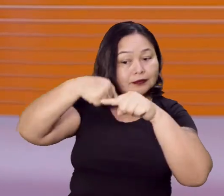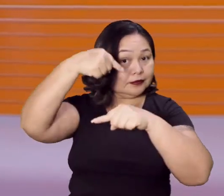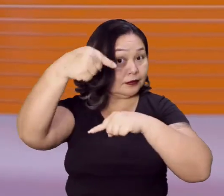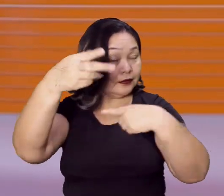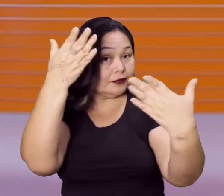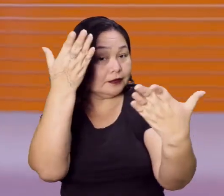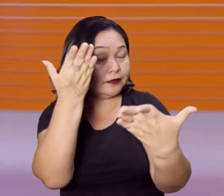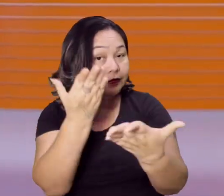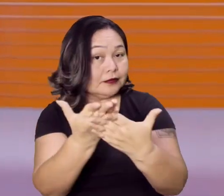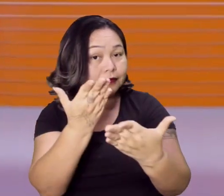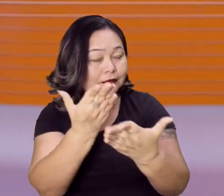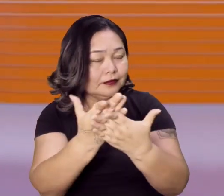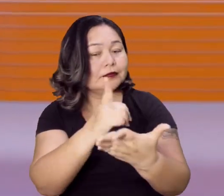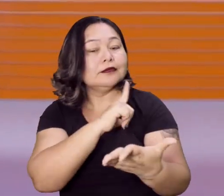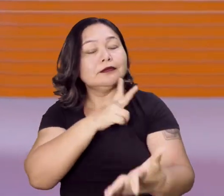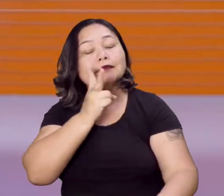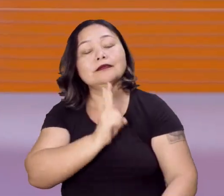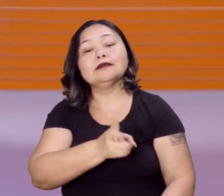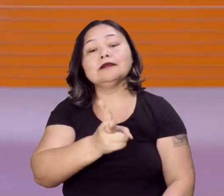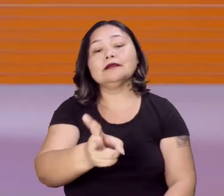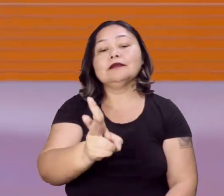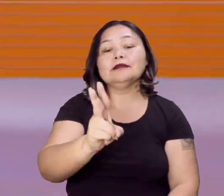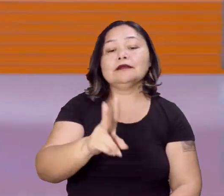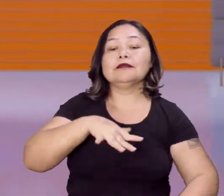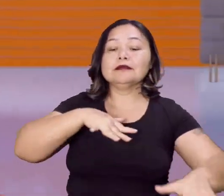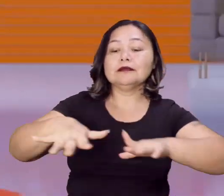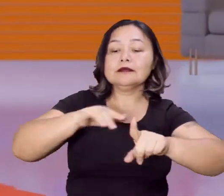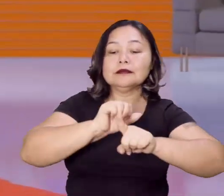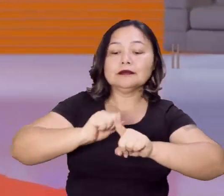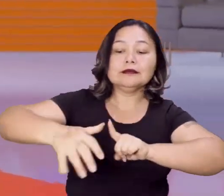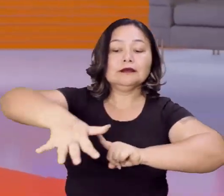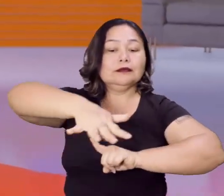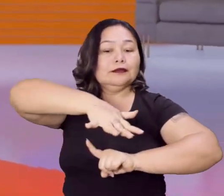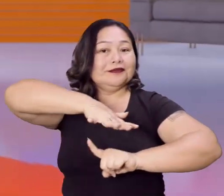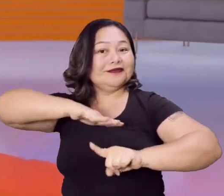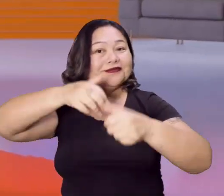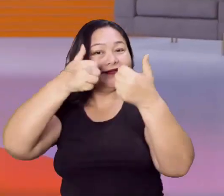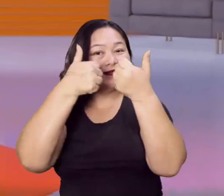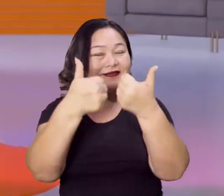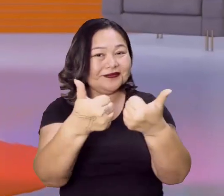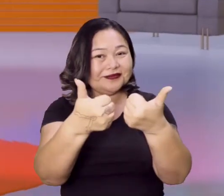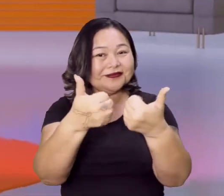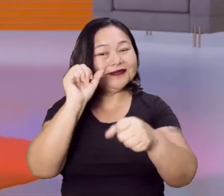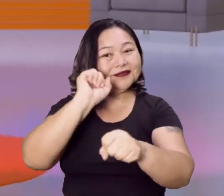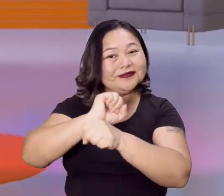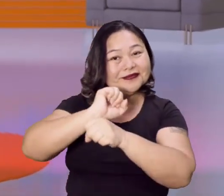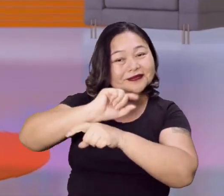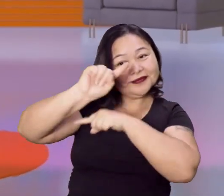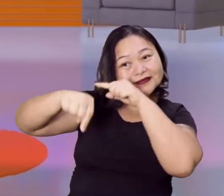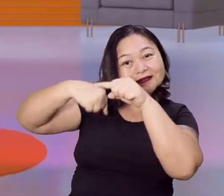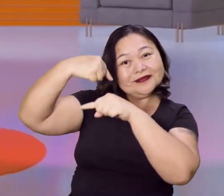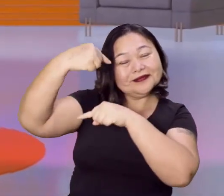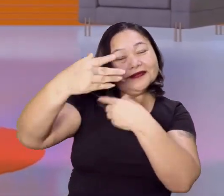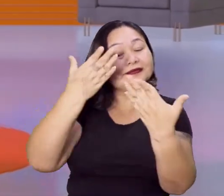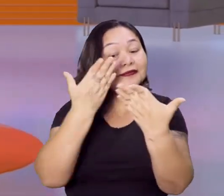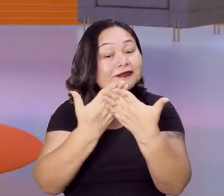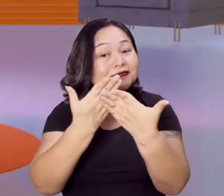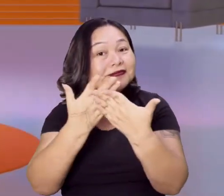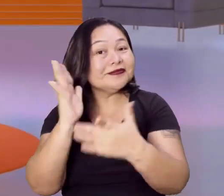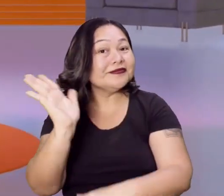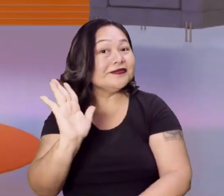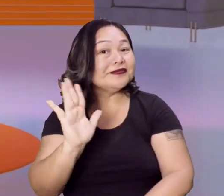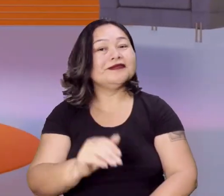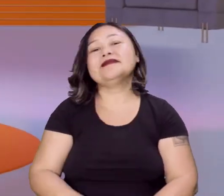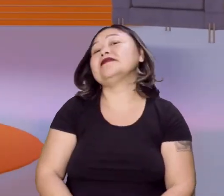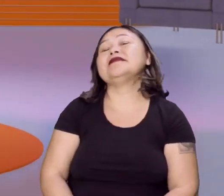próxima aula, que ainda continua falando sobre os movimentos sociais. Tá bom? Aguardo vocês lá. Bons estudos e até